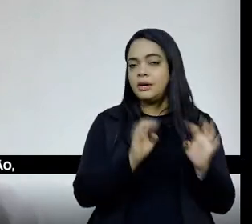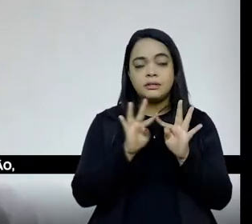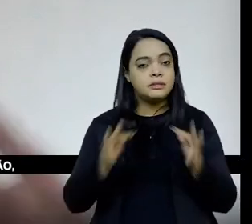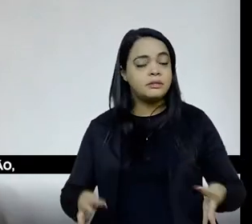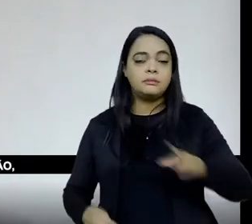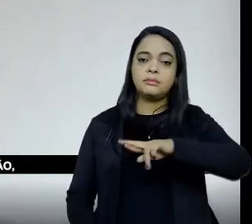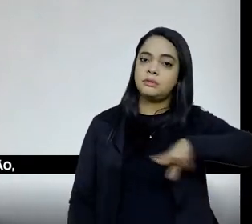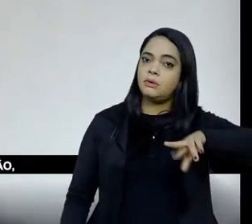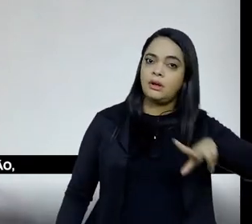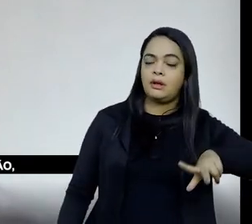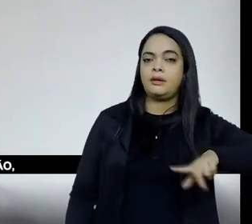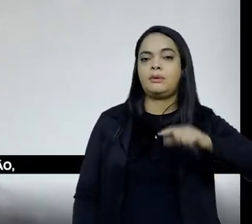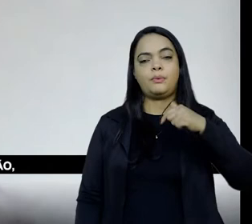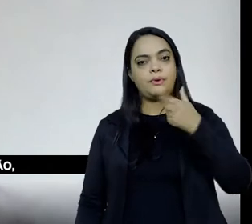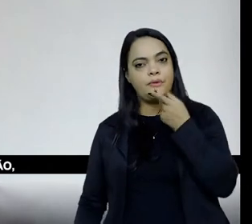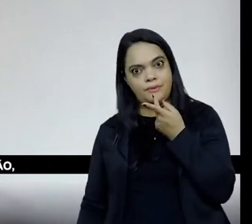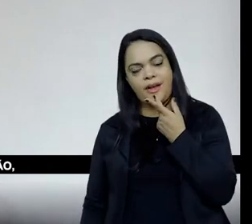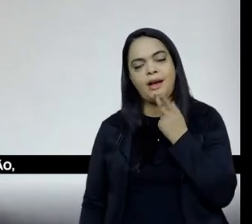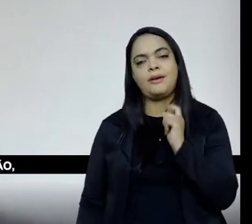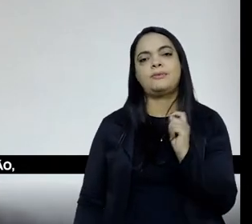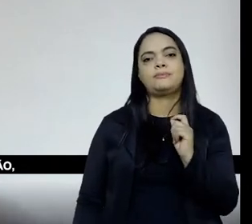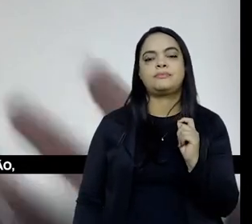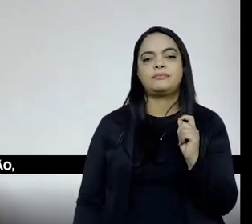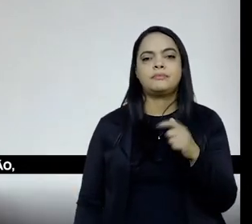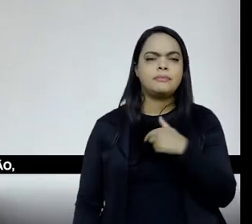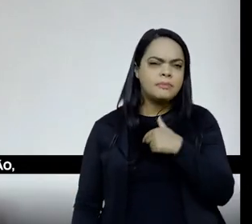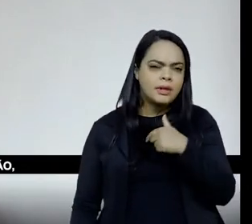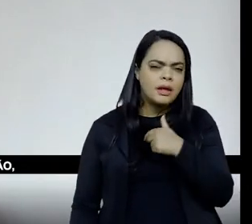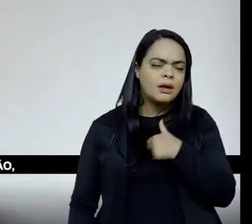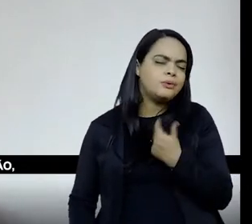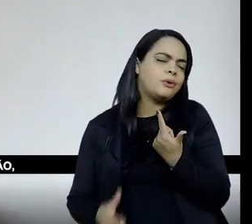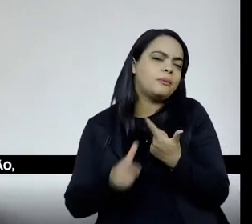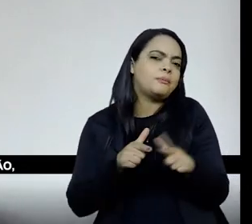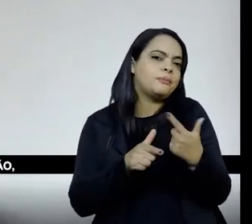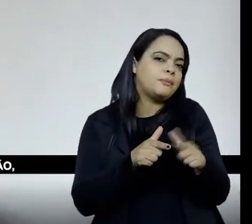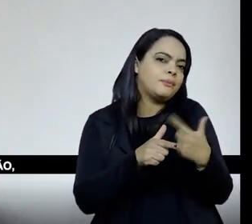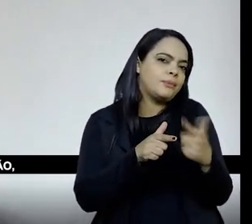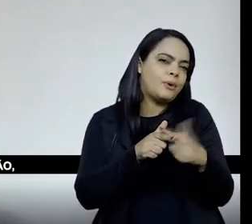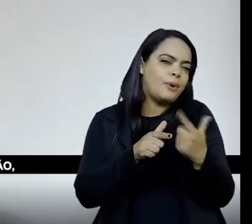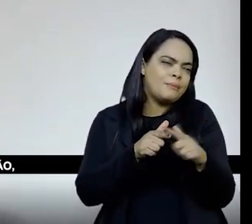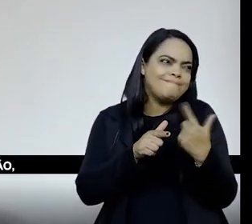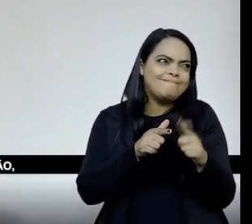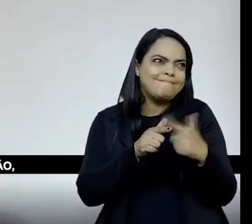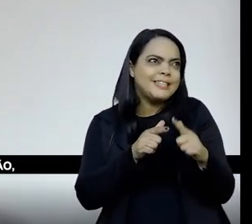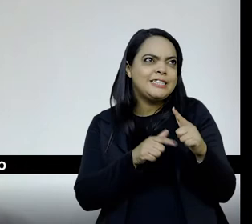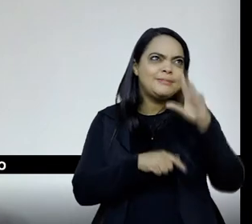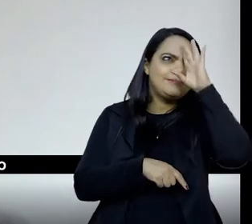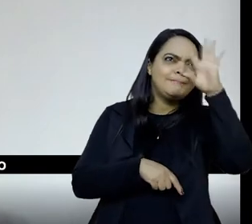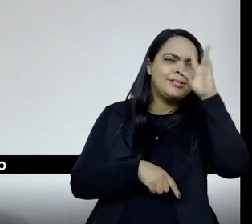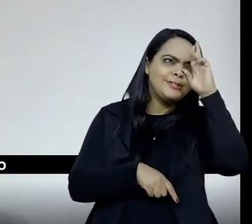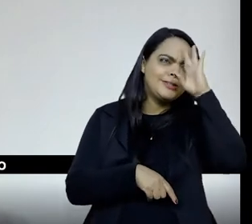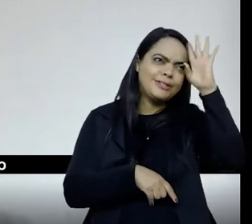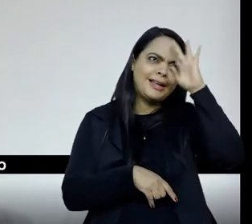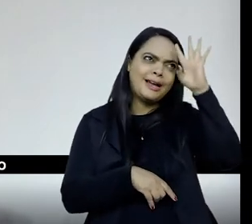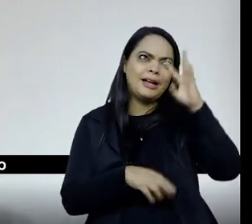e quando eu falo isso, eu estou trazendo o problema para o qual, certamente, eu não tenho solução, eu não